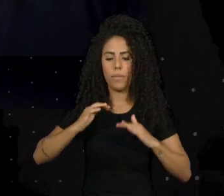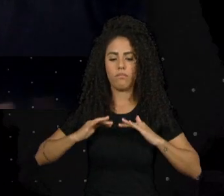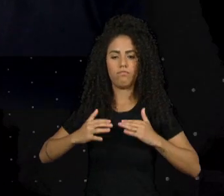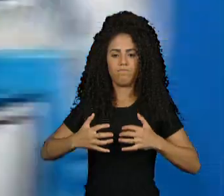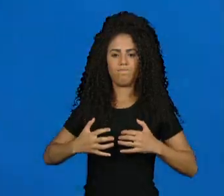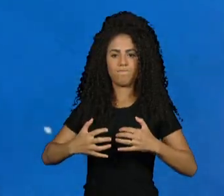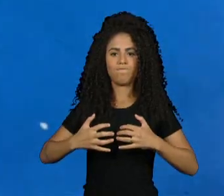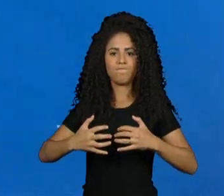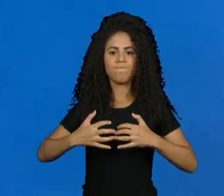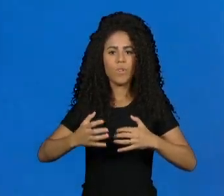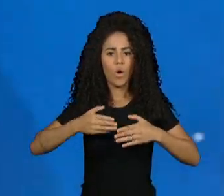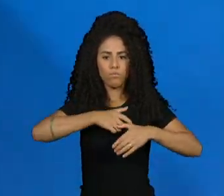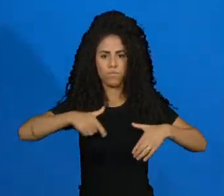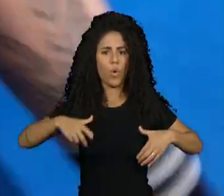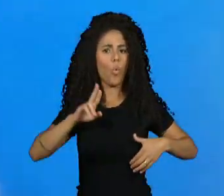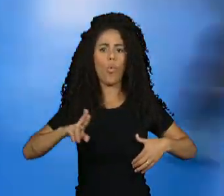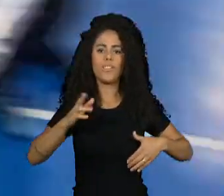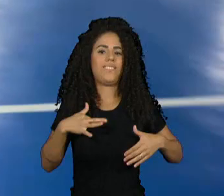à vontade.